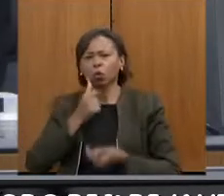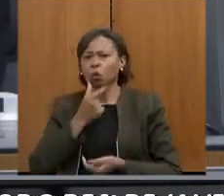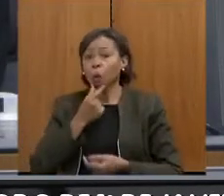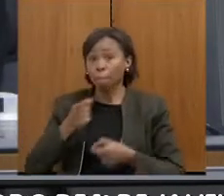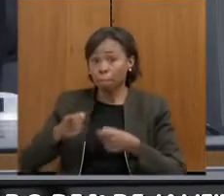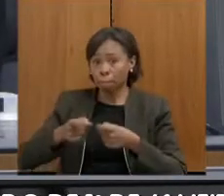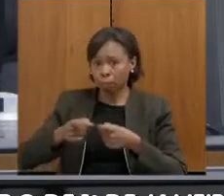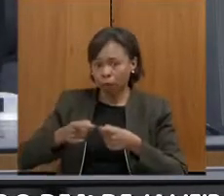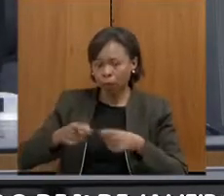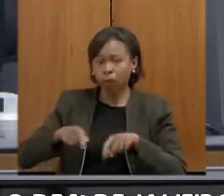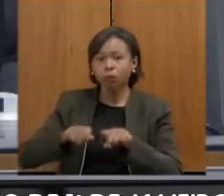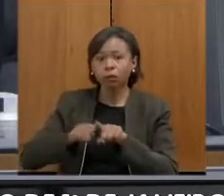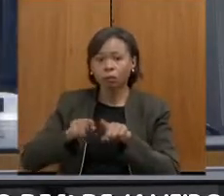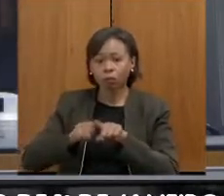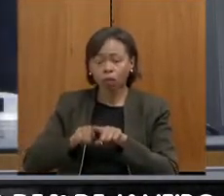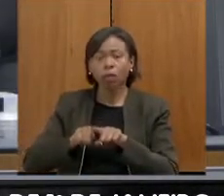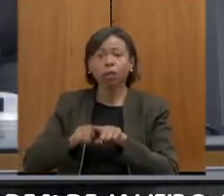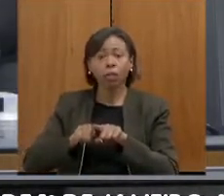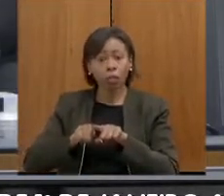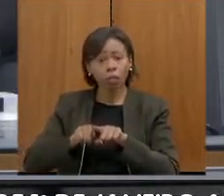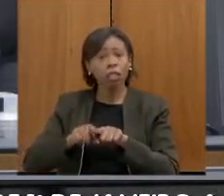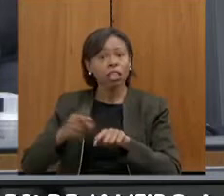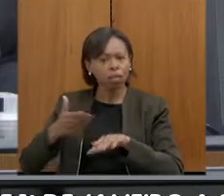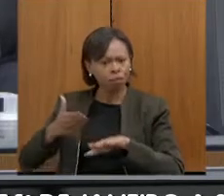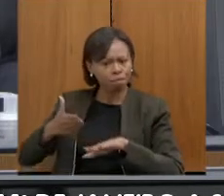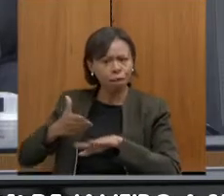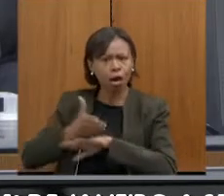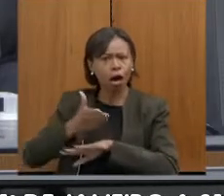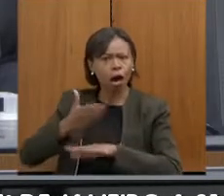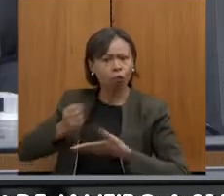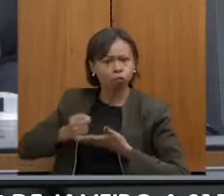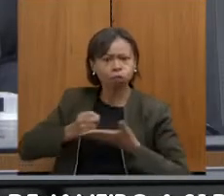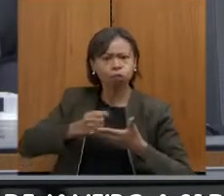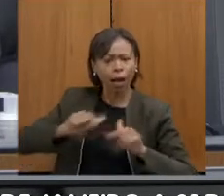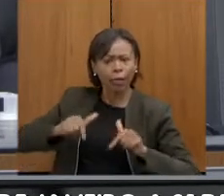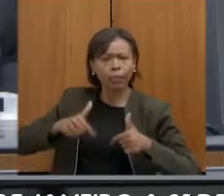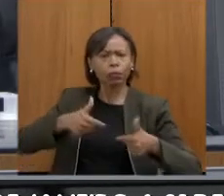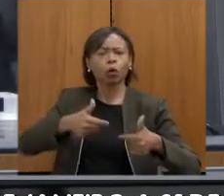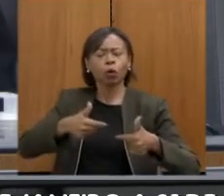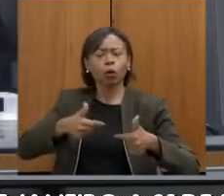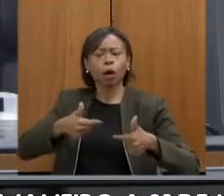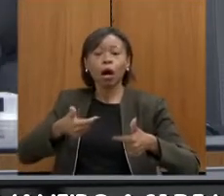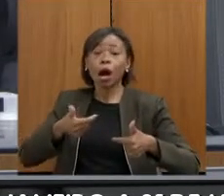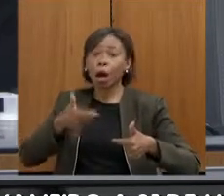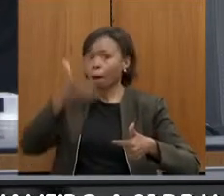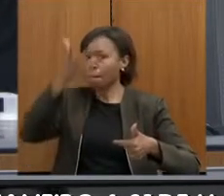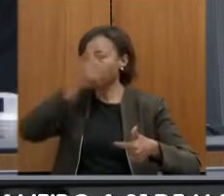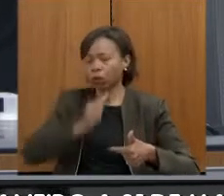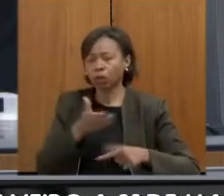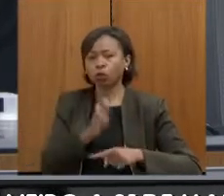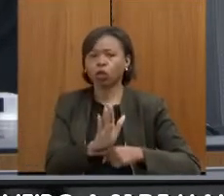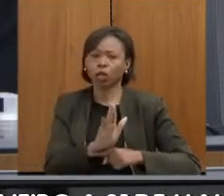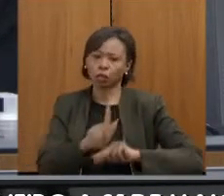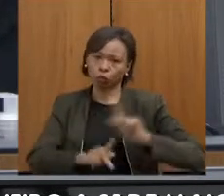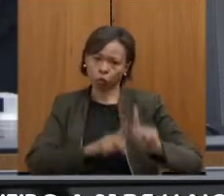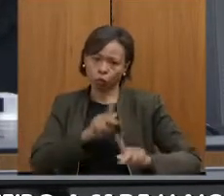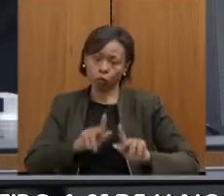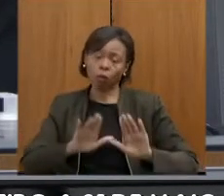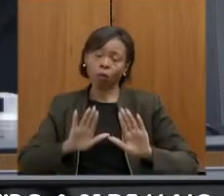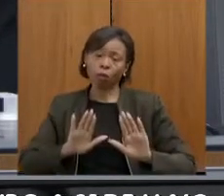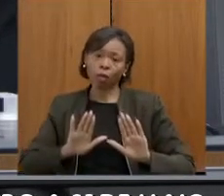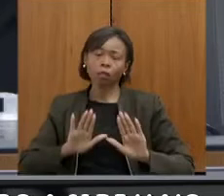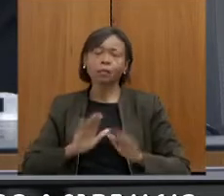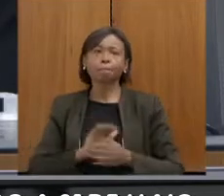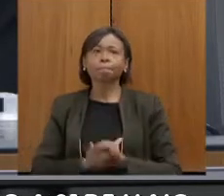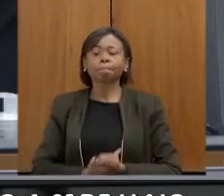médicos, que tiveram também uma ação muito corajosa para salvar vidas. Mas a minha questão principal é essa, eu